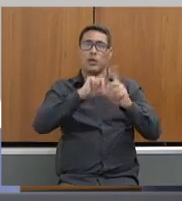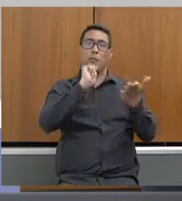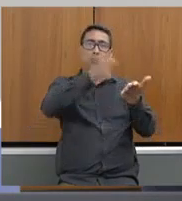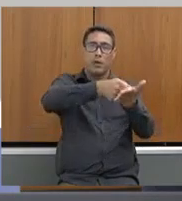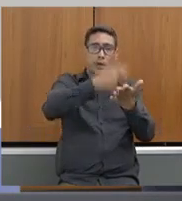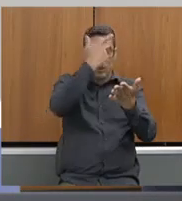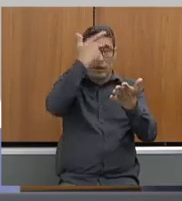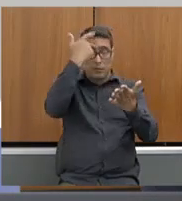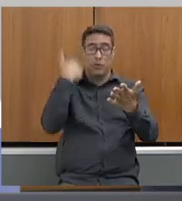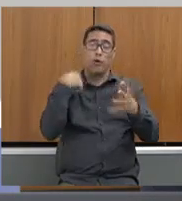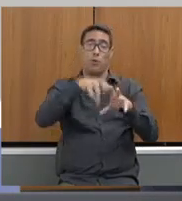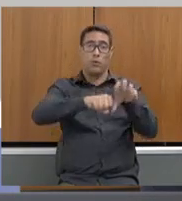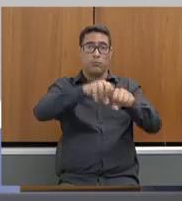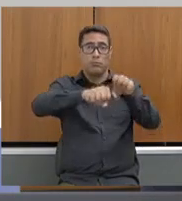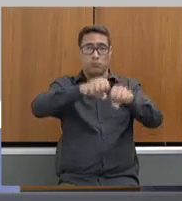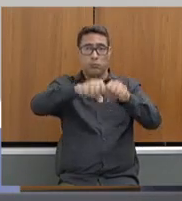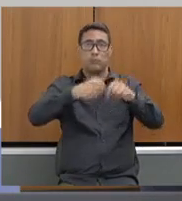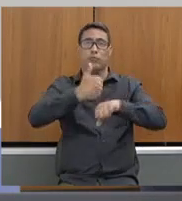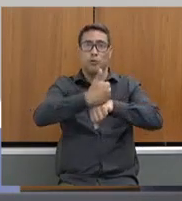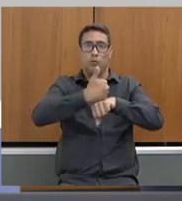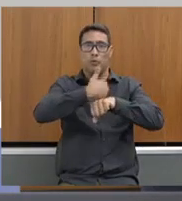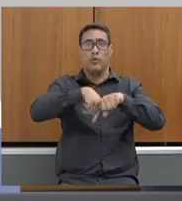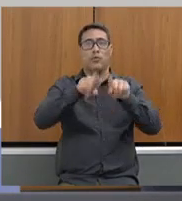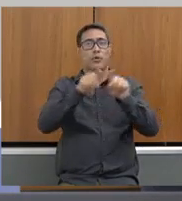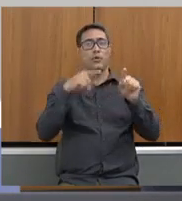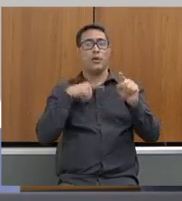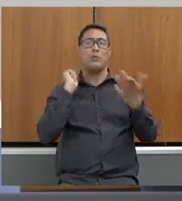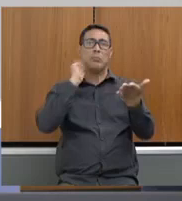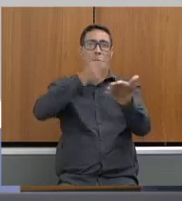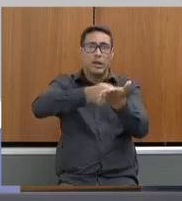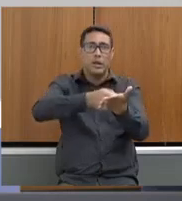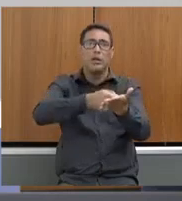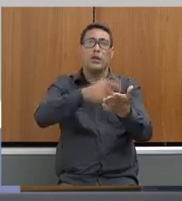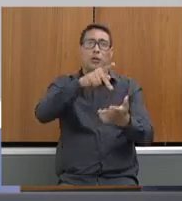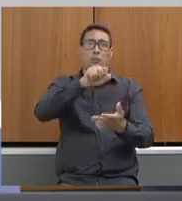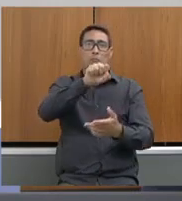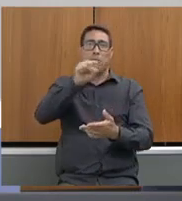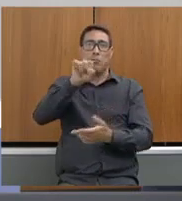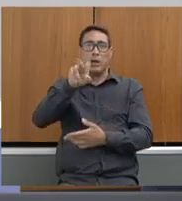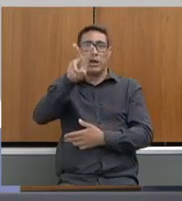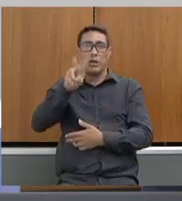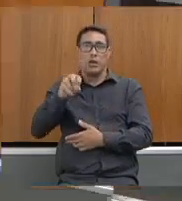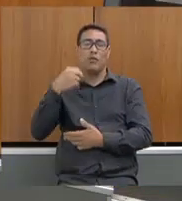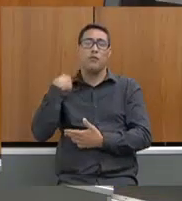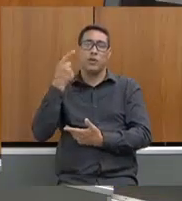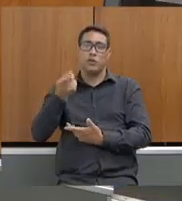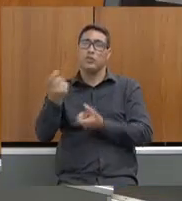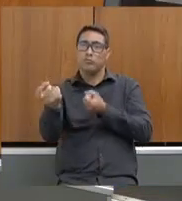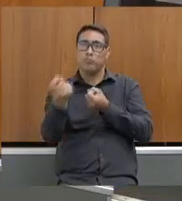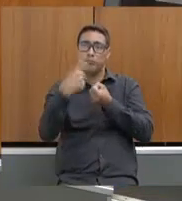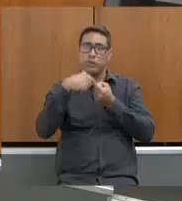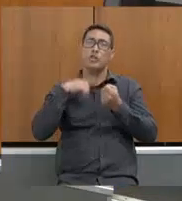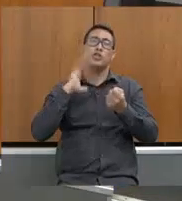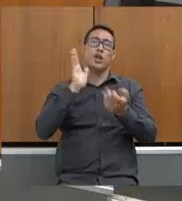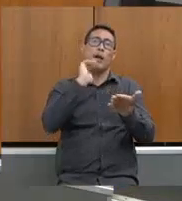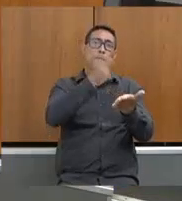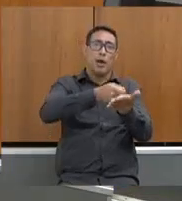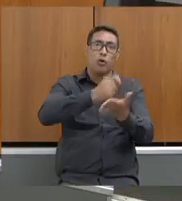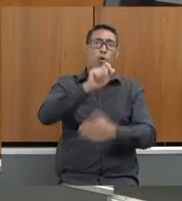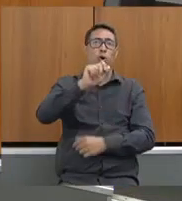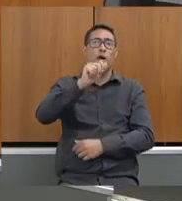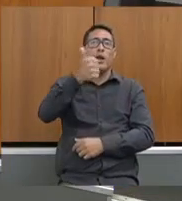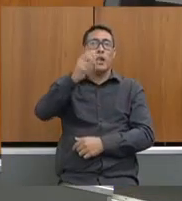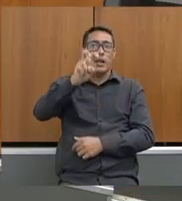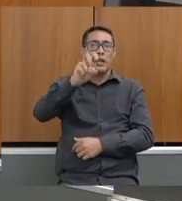Havia um passivo grande de pagamento aos catadores. Nós retomamos. Então, já pagamos mais de 15